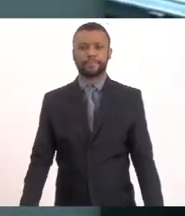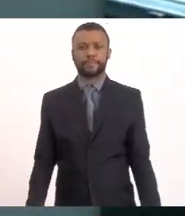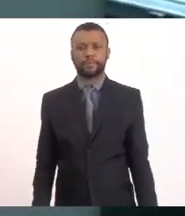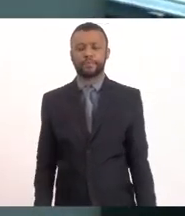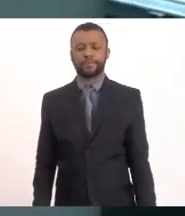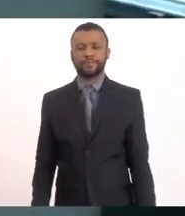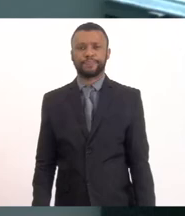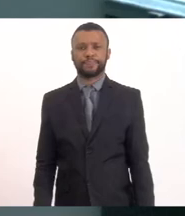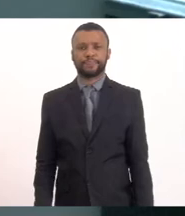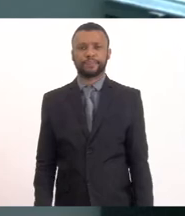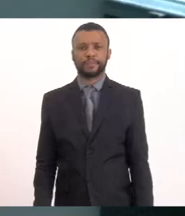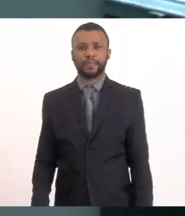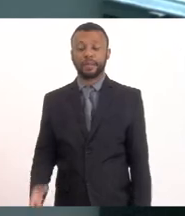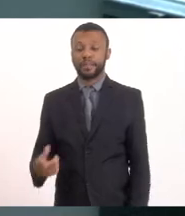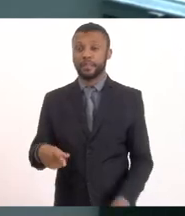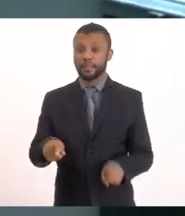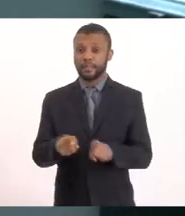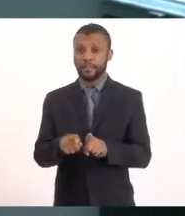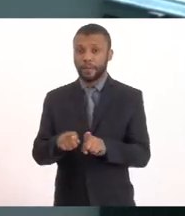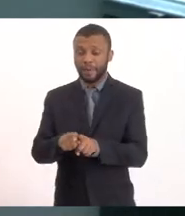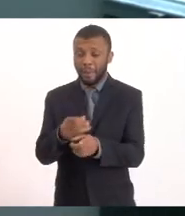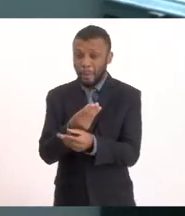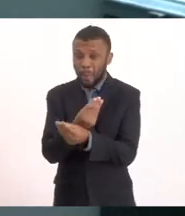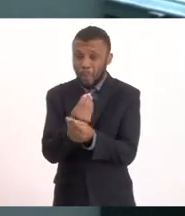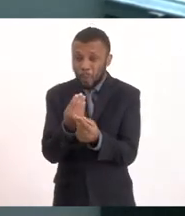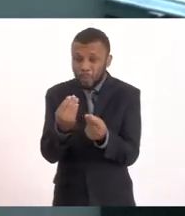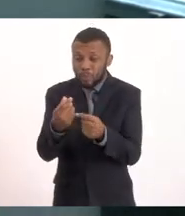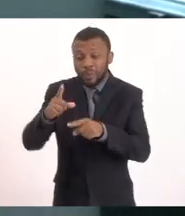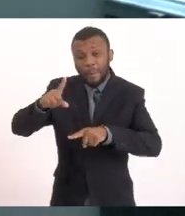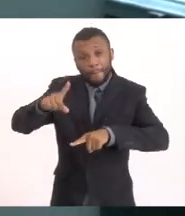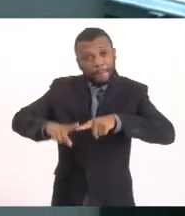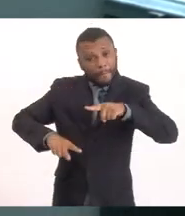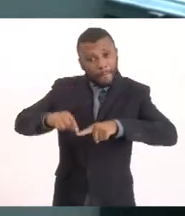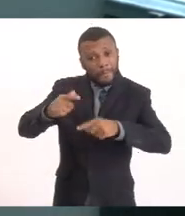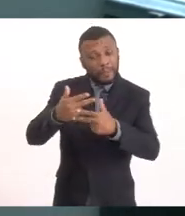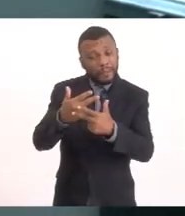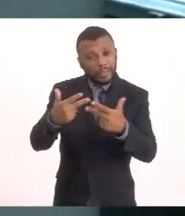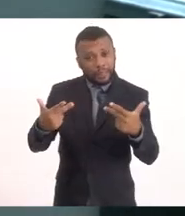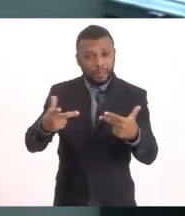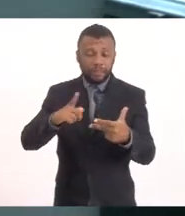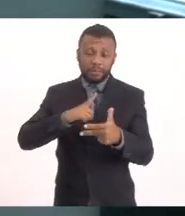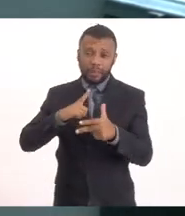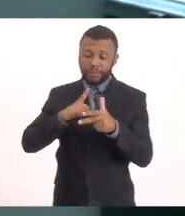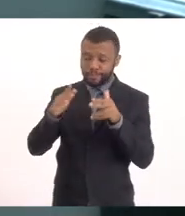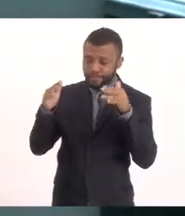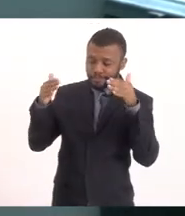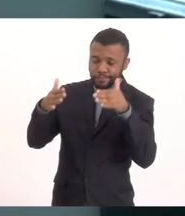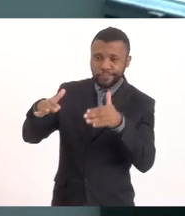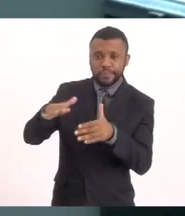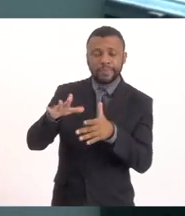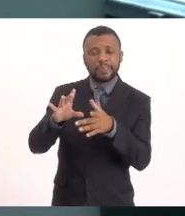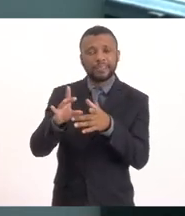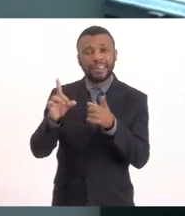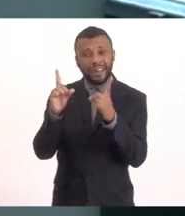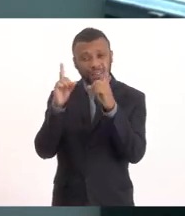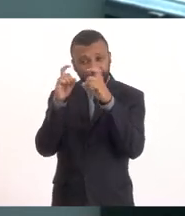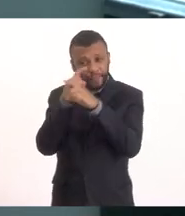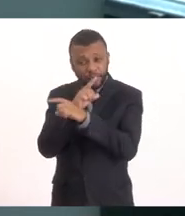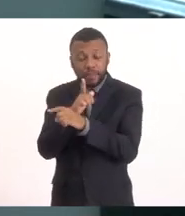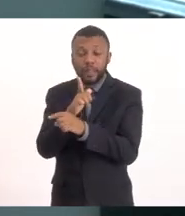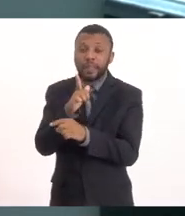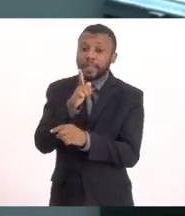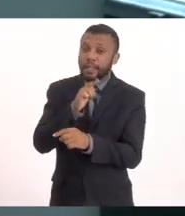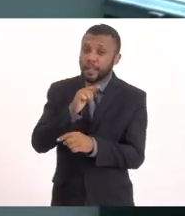grande concentração de material Assoreando esse trecho todo Permitindo, dificultando a troca hídrica E a